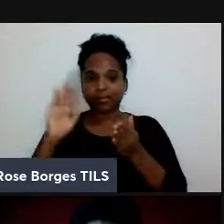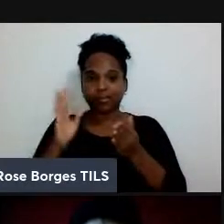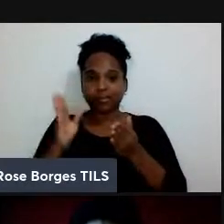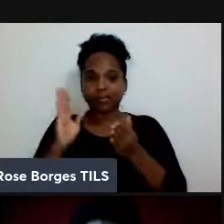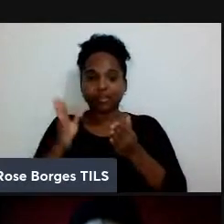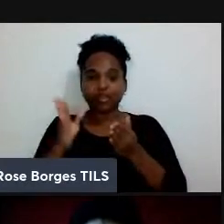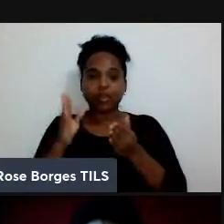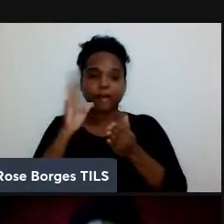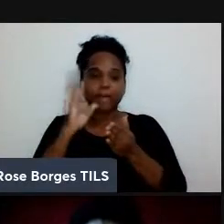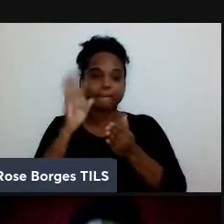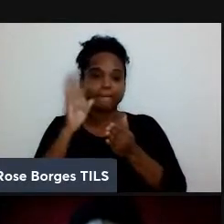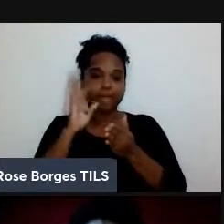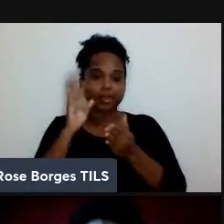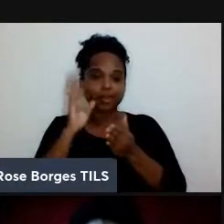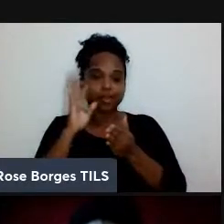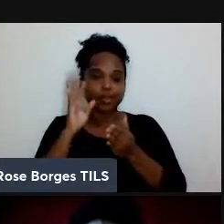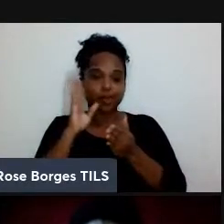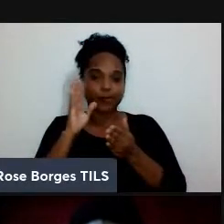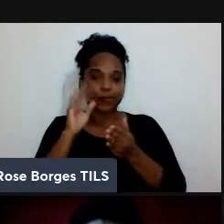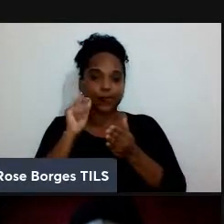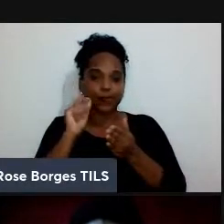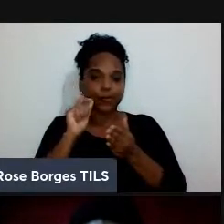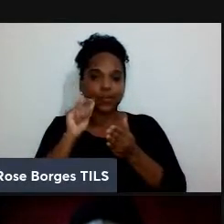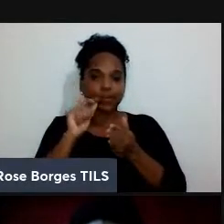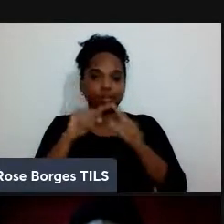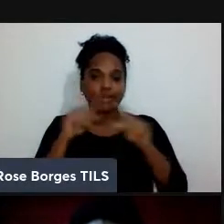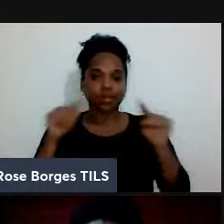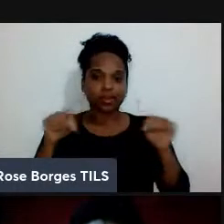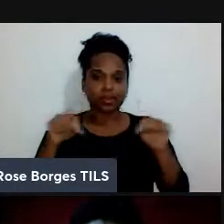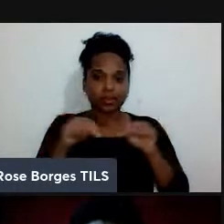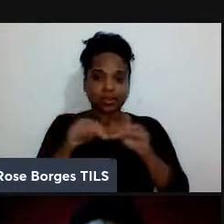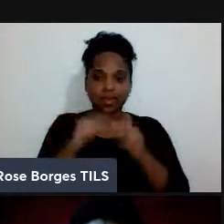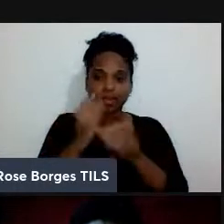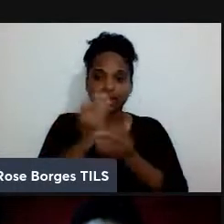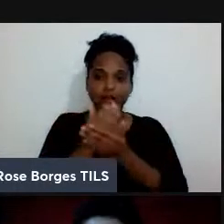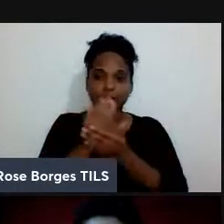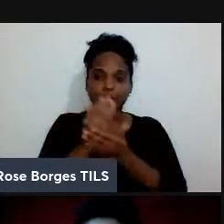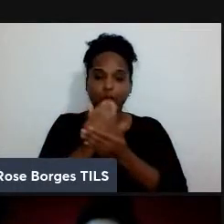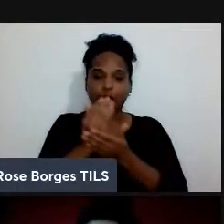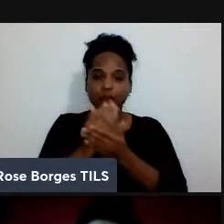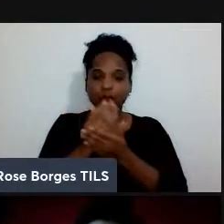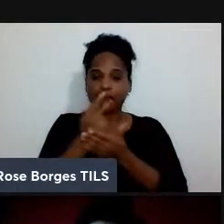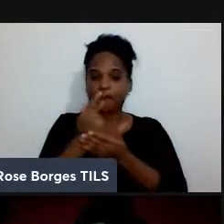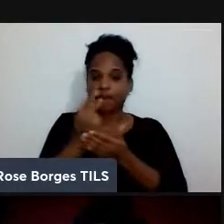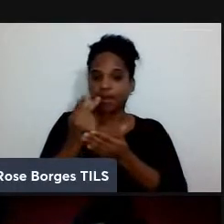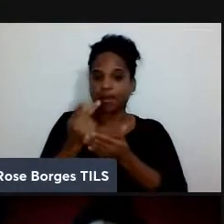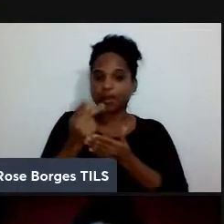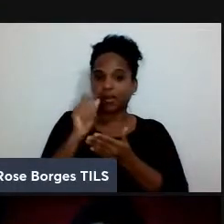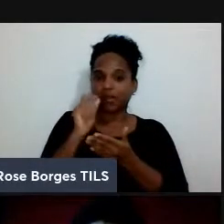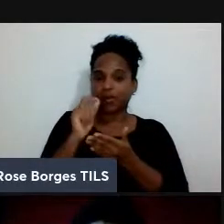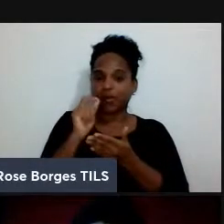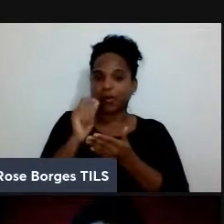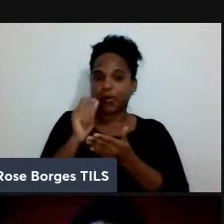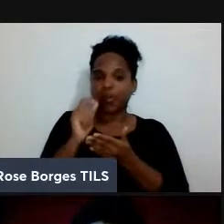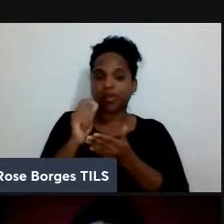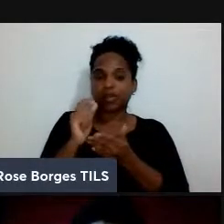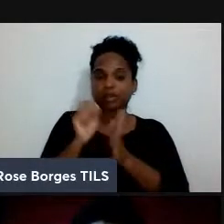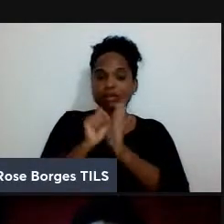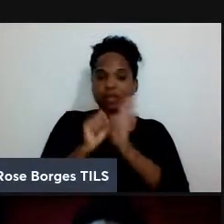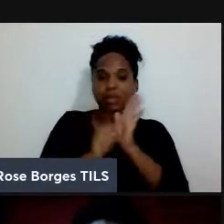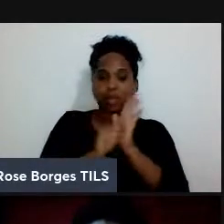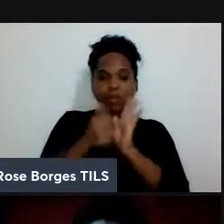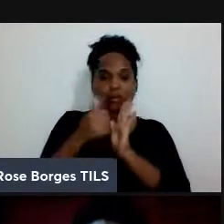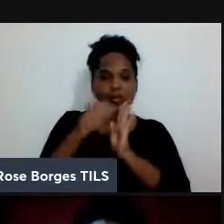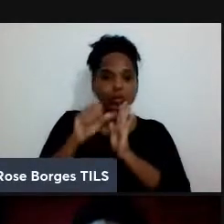o vai acontecer mas em sala de aula eu estou falando de coisas que aconteceram há 200 anos ou mais né então assim